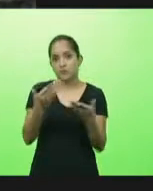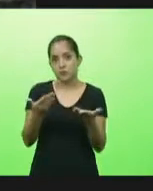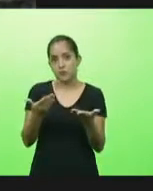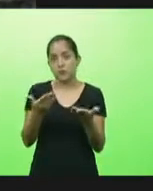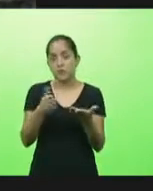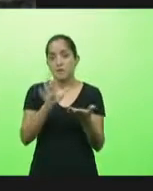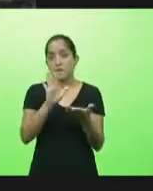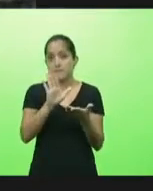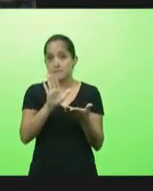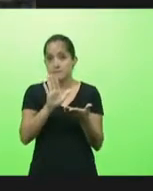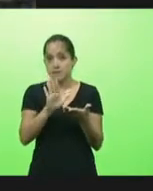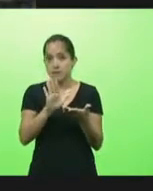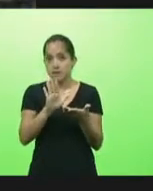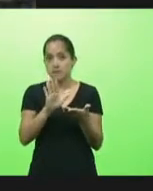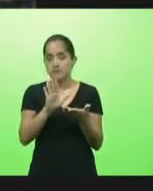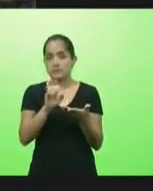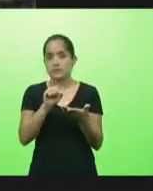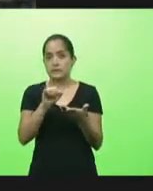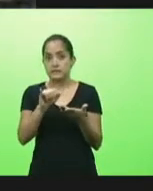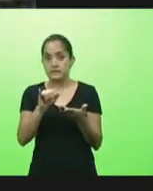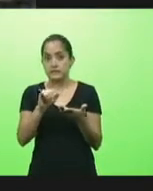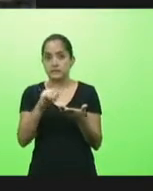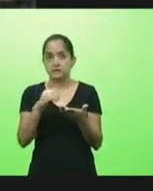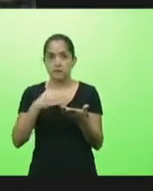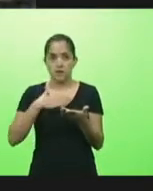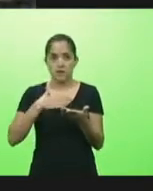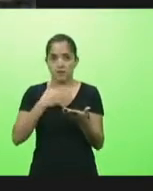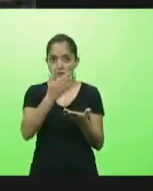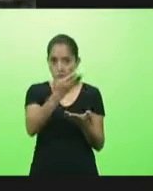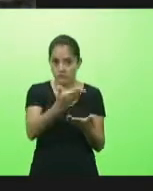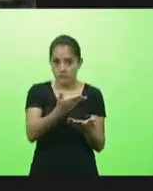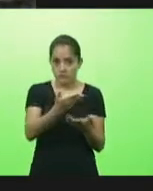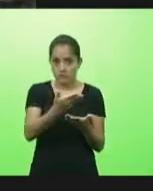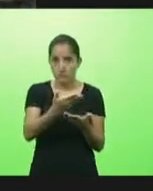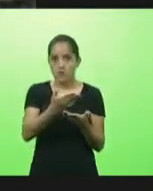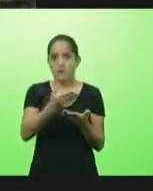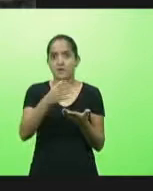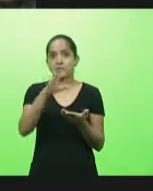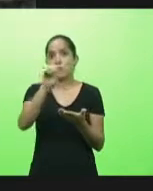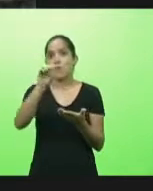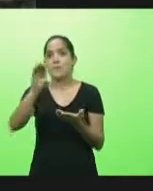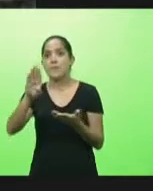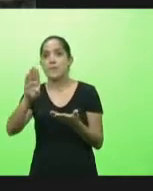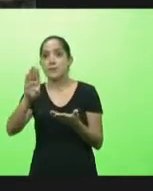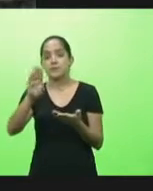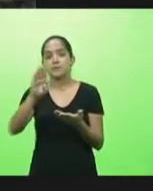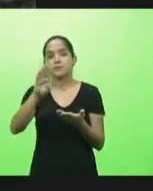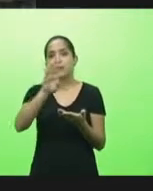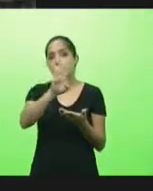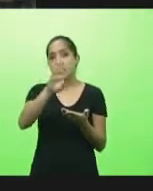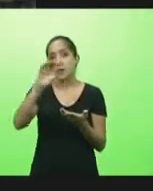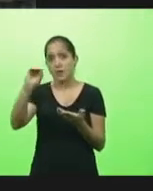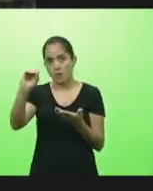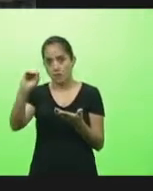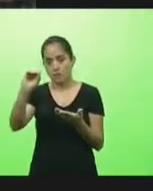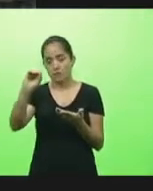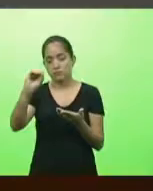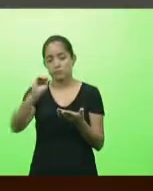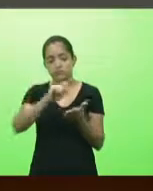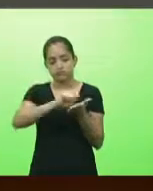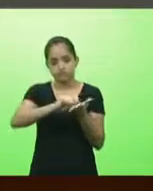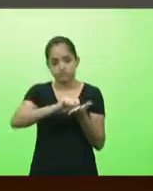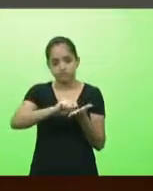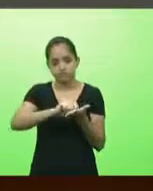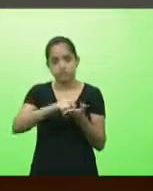mas eu fosse o senhor eu faria um boletim de ocorrência porque isso é uma